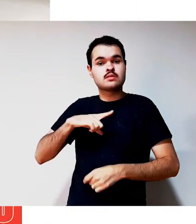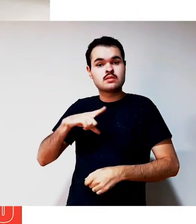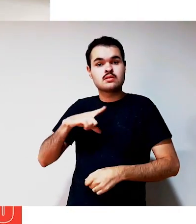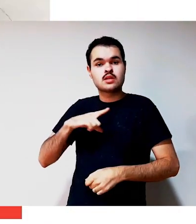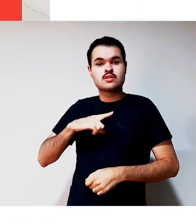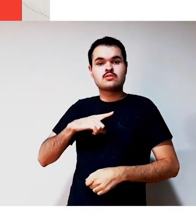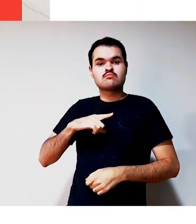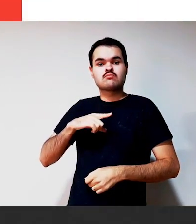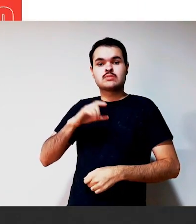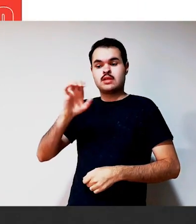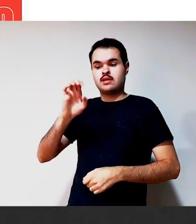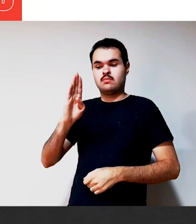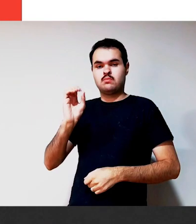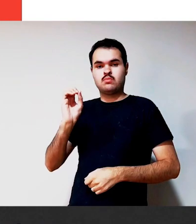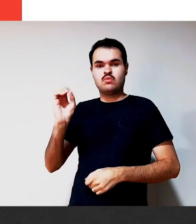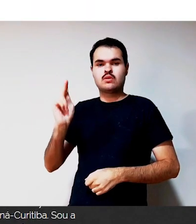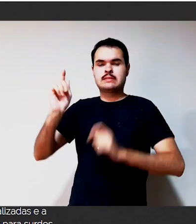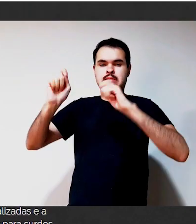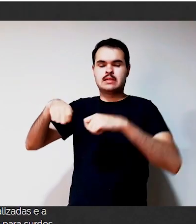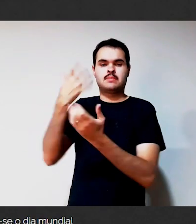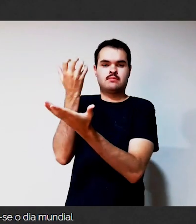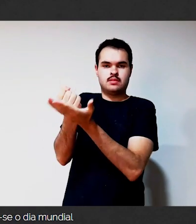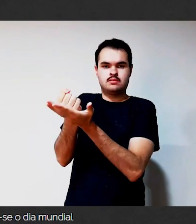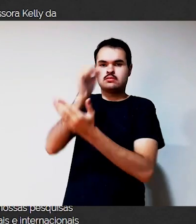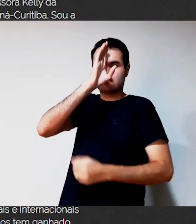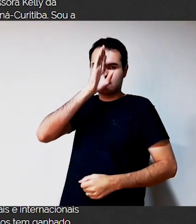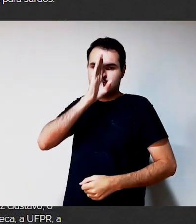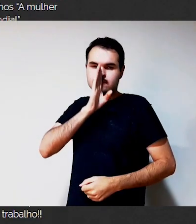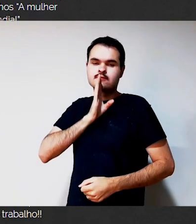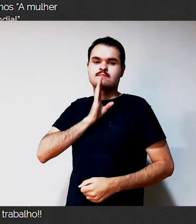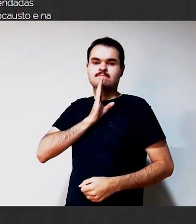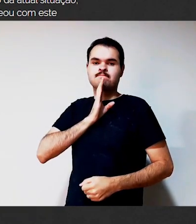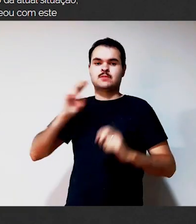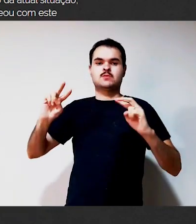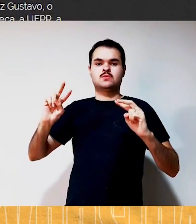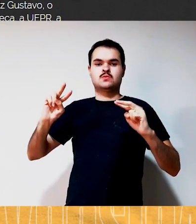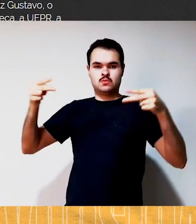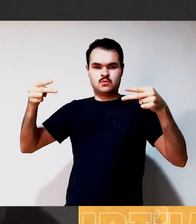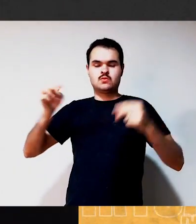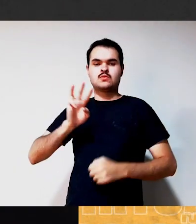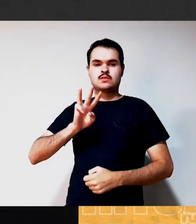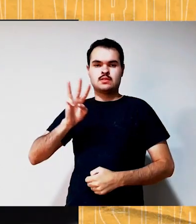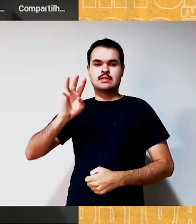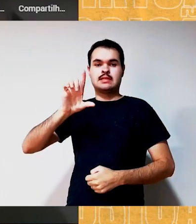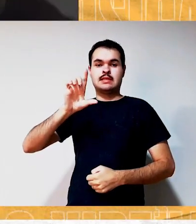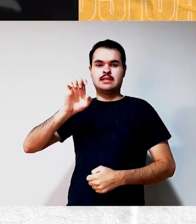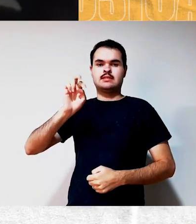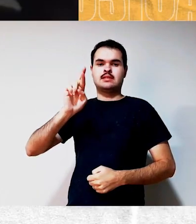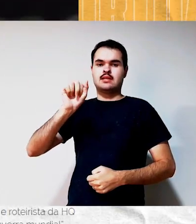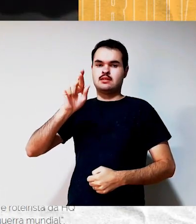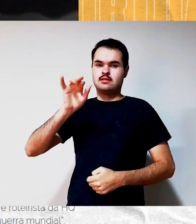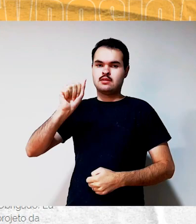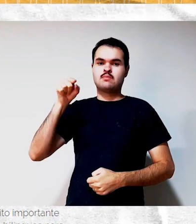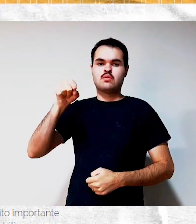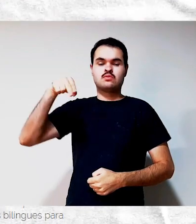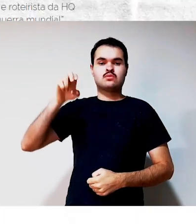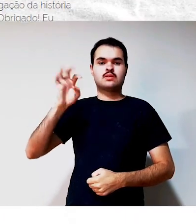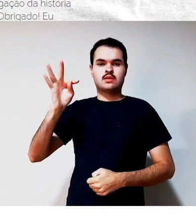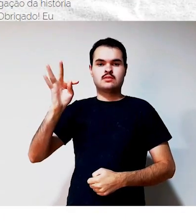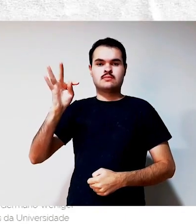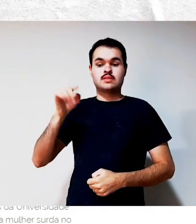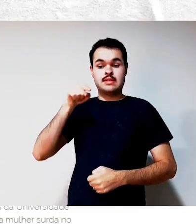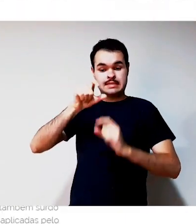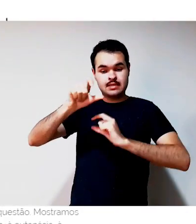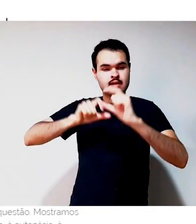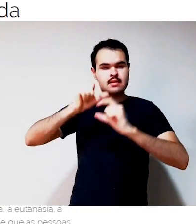exposição infelizmente não pôde acontecer por conta da pandemia, nós criamos uma exposição virtual, que você pode visitar no